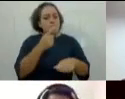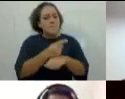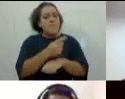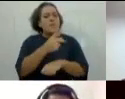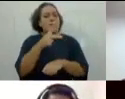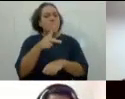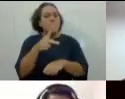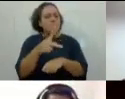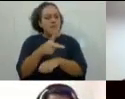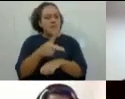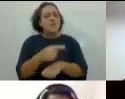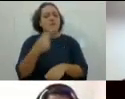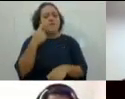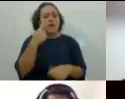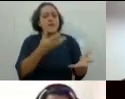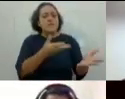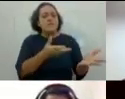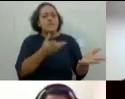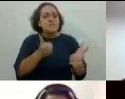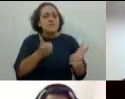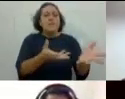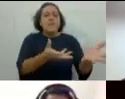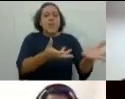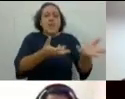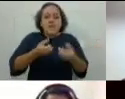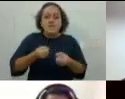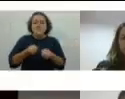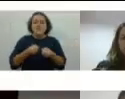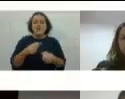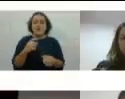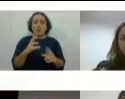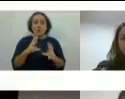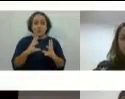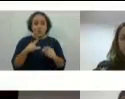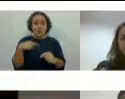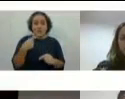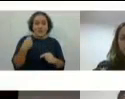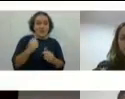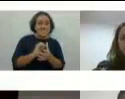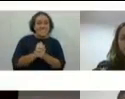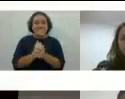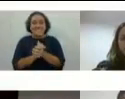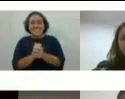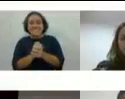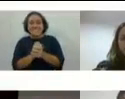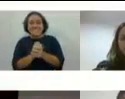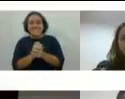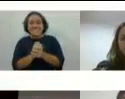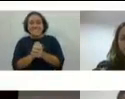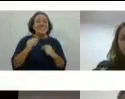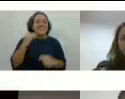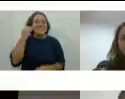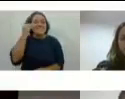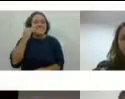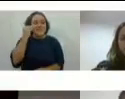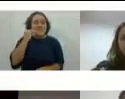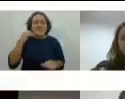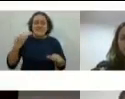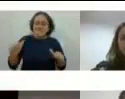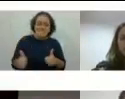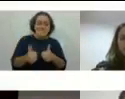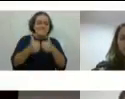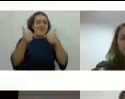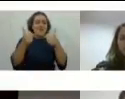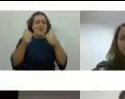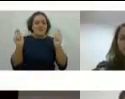Desde o primeiro período, vocês vão ver que vocês vão ser recepcionados sempre assim, com todos nós muito ansiosos para que essa experiência